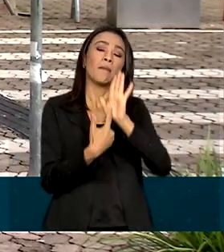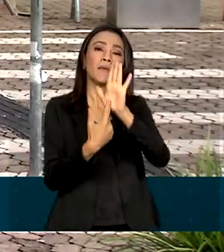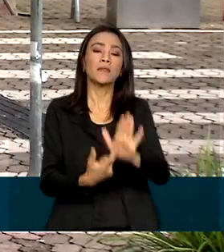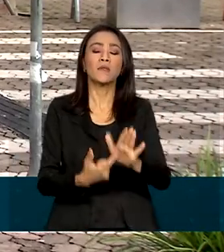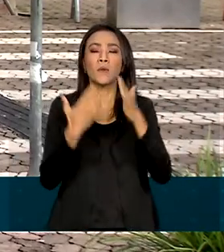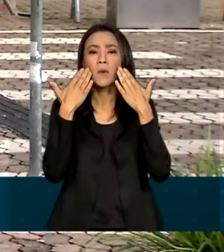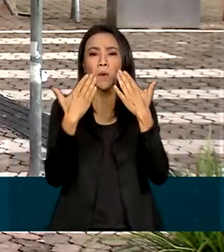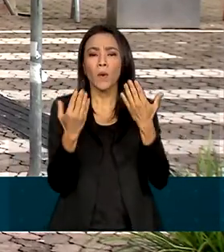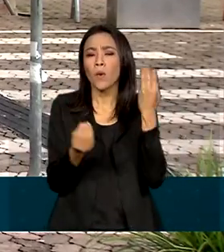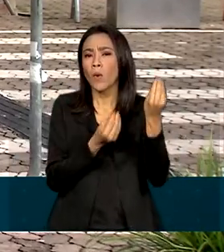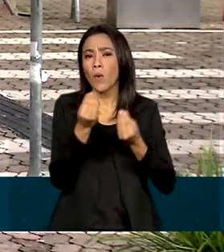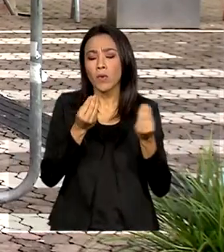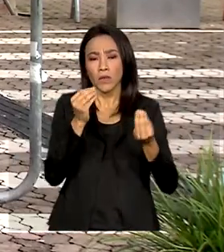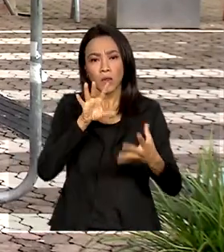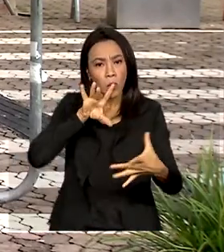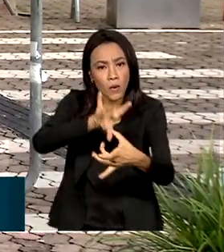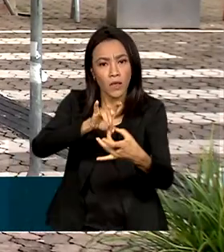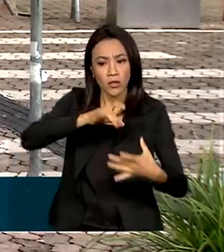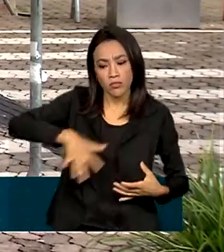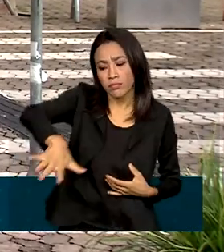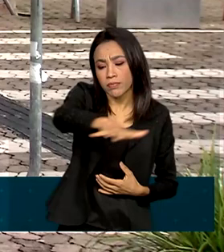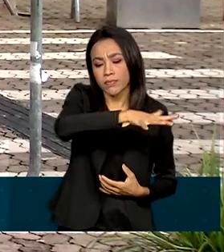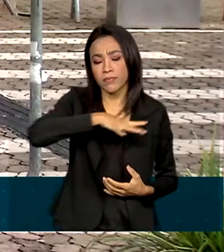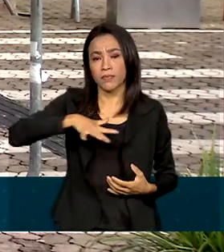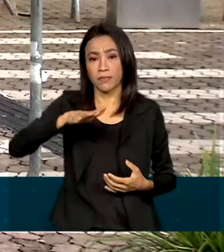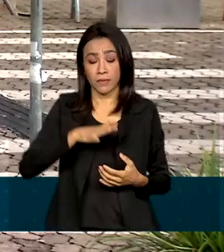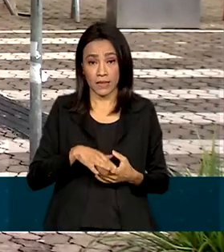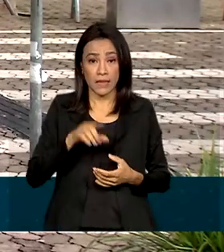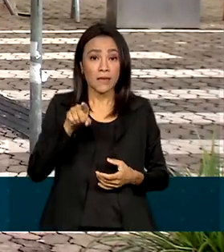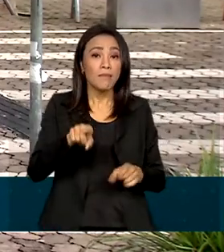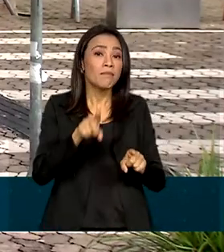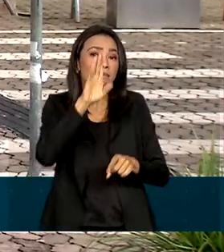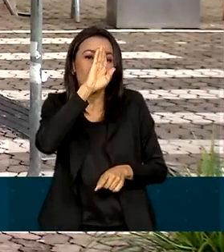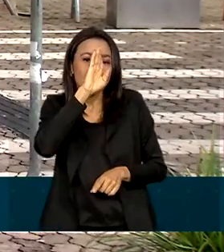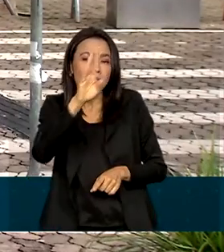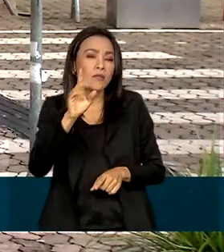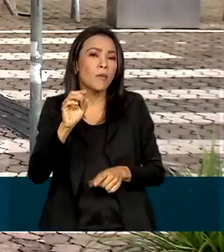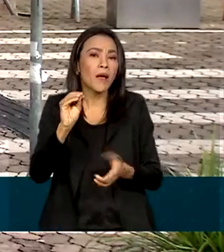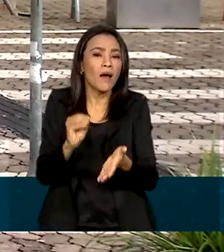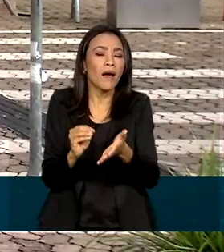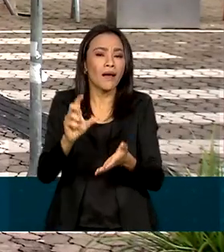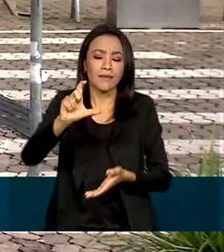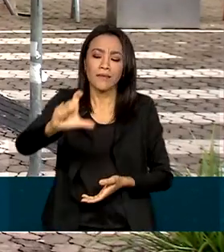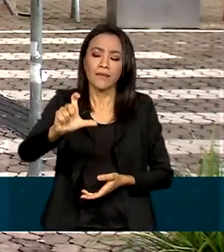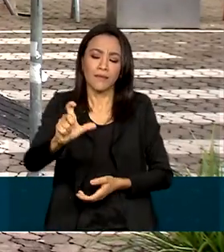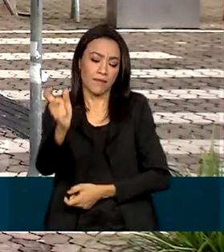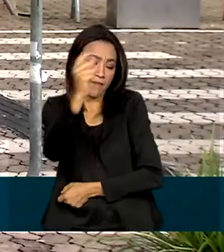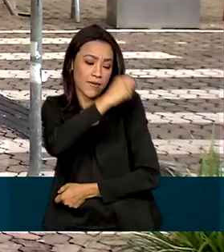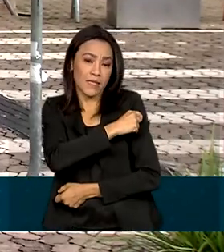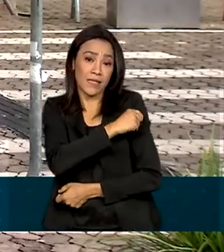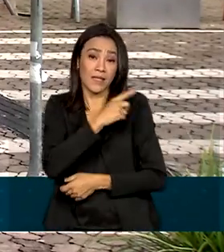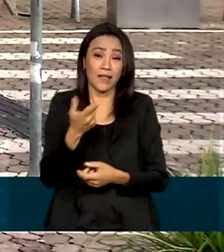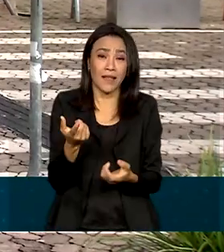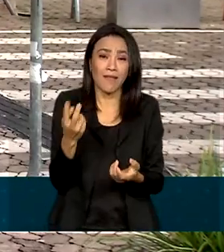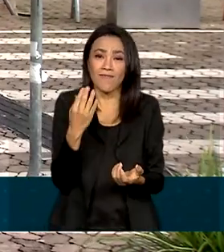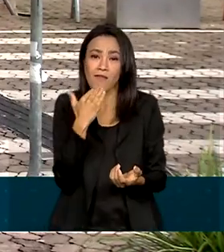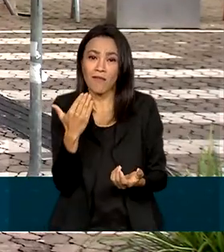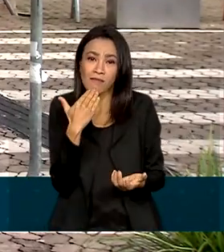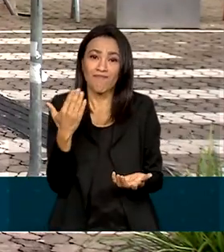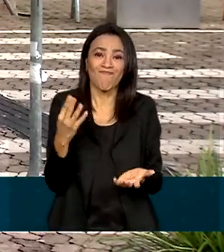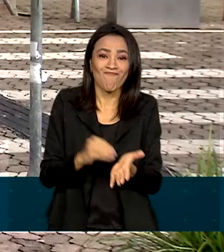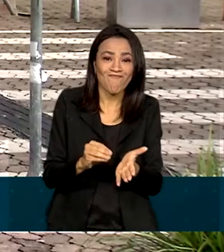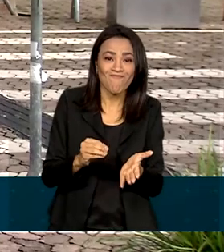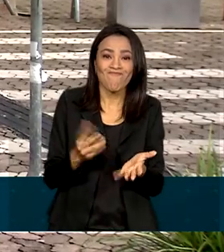da situação no setor, com destaque para a defasagem na aplicação de vacinas tradicionais do Programa Nacional de